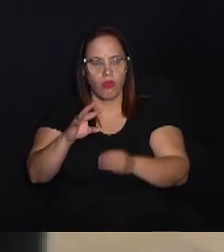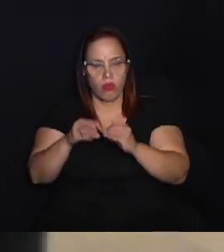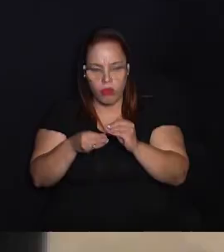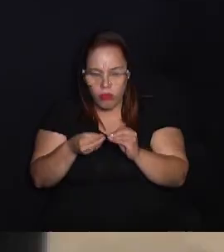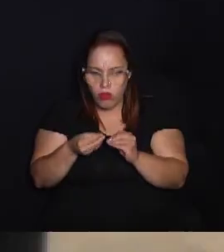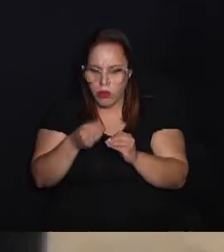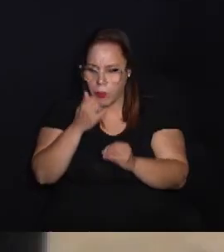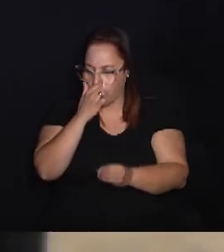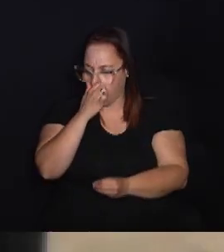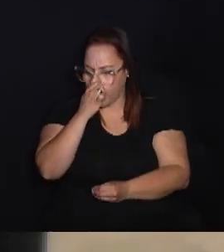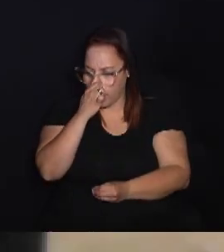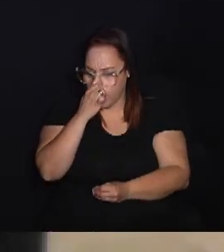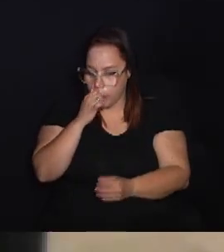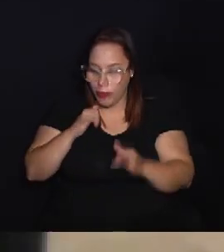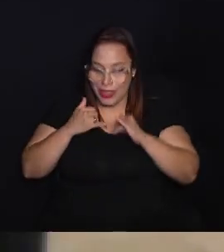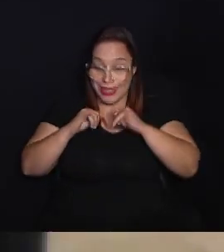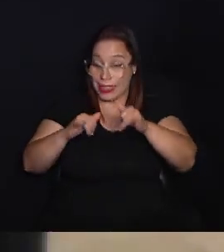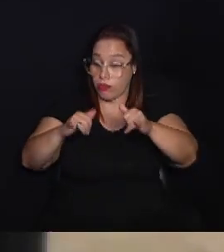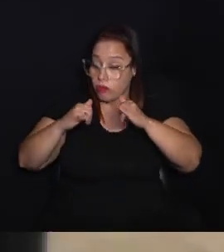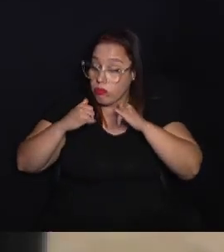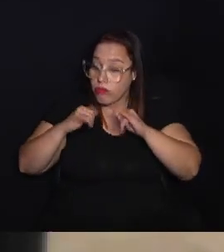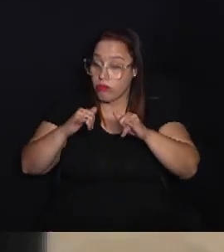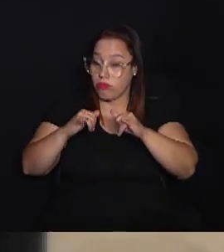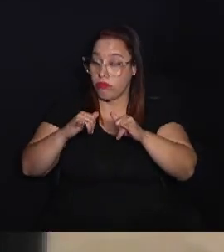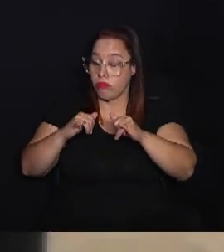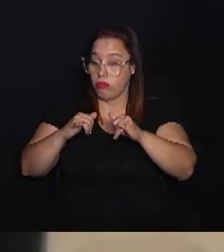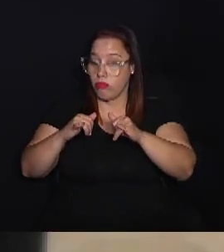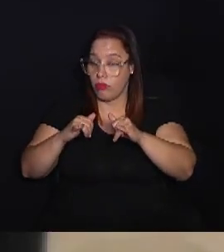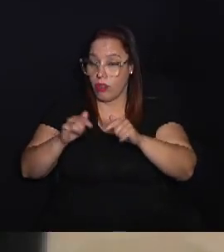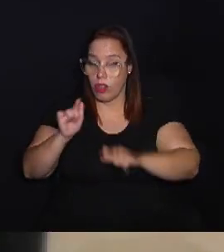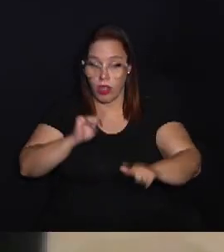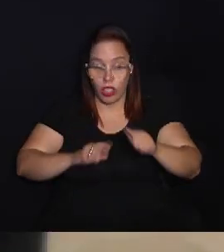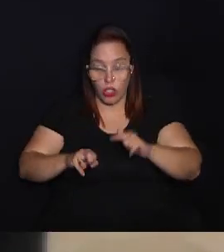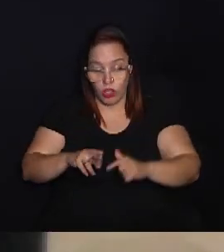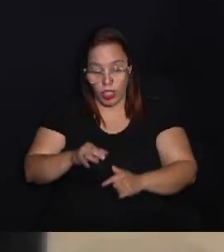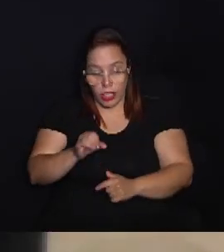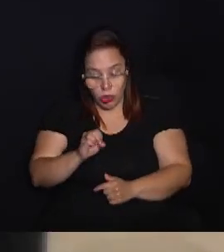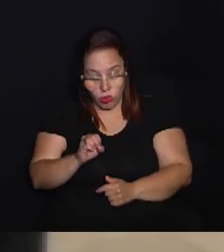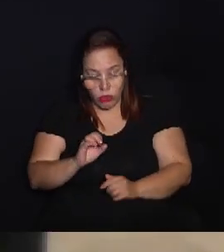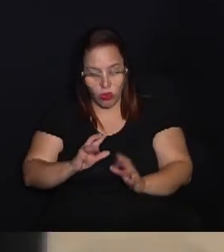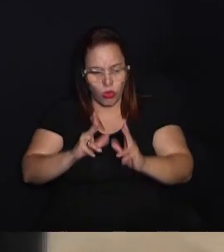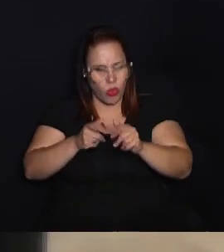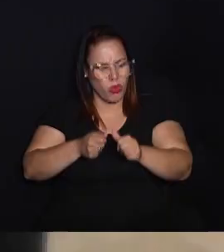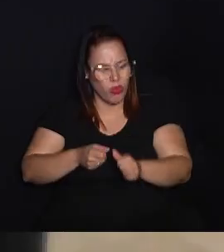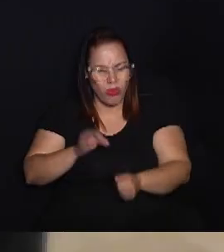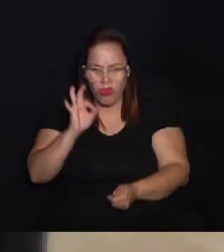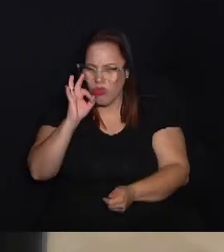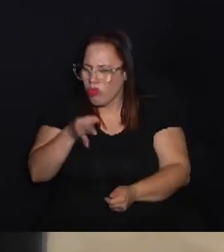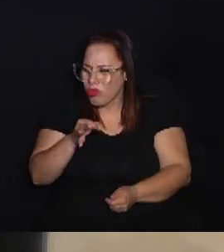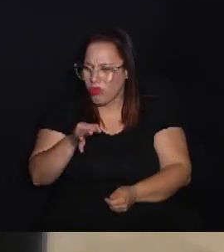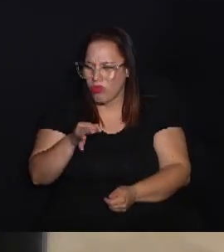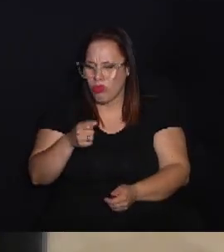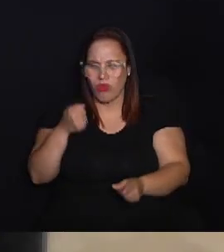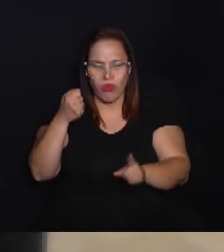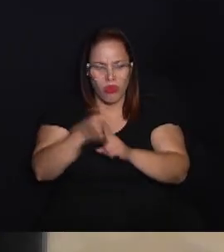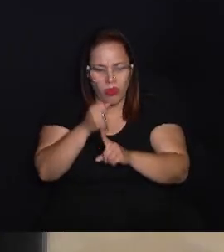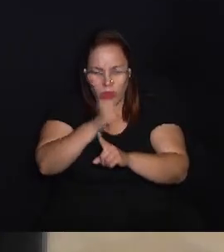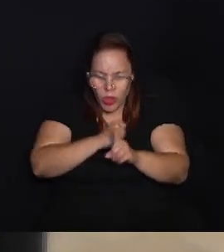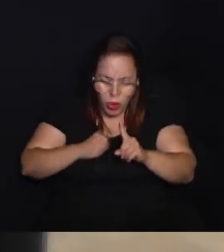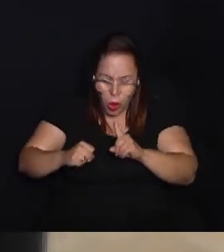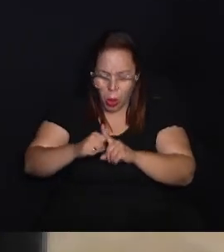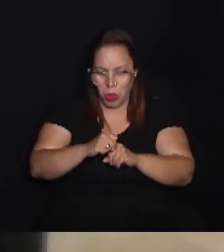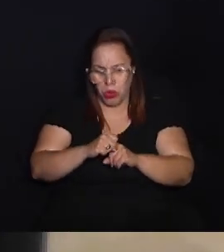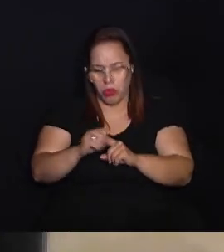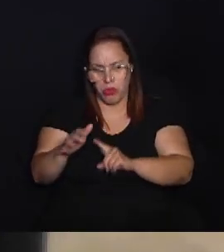a gente tem soluções desse tipo no ramo energético, na parte de gestão de resíduos. Tudo são soluções que geram